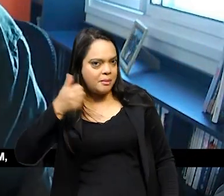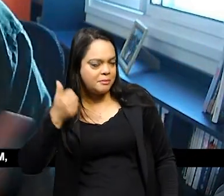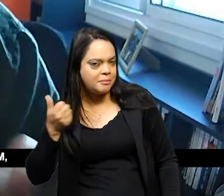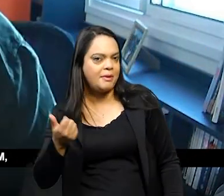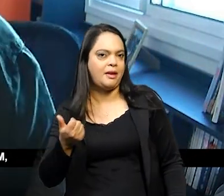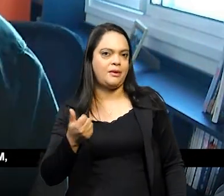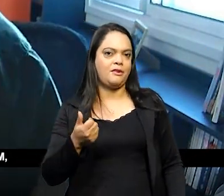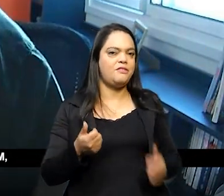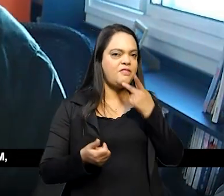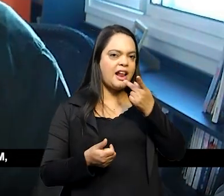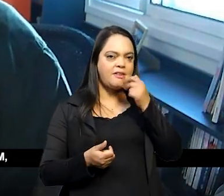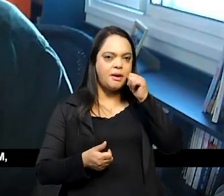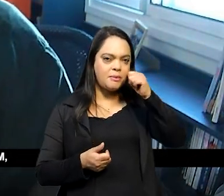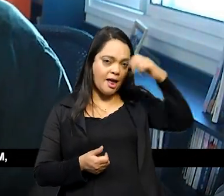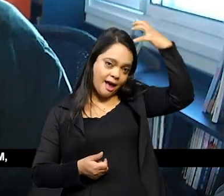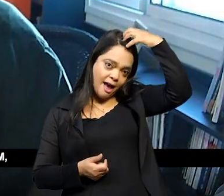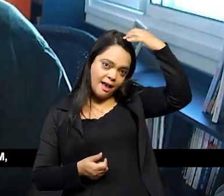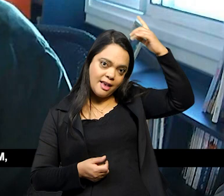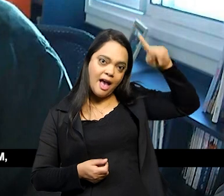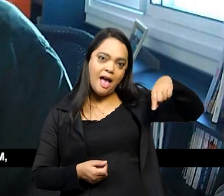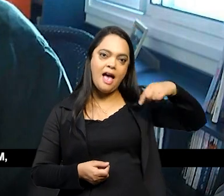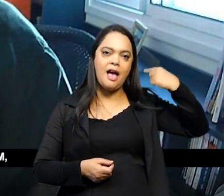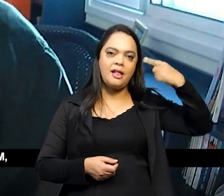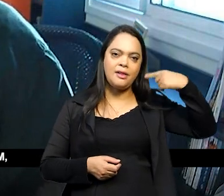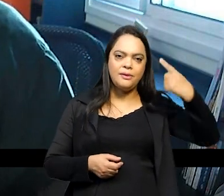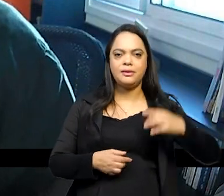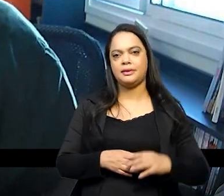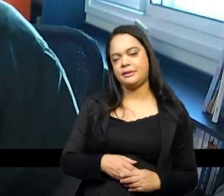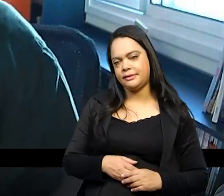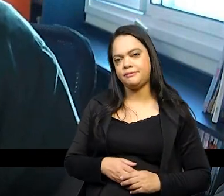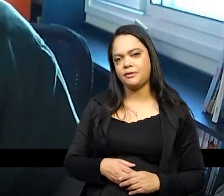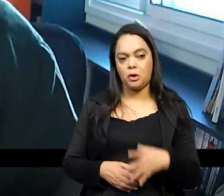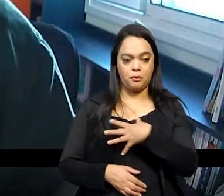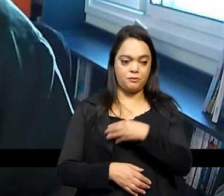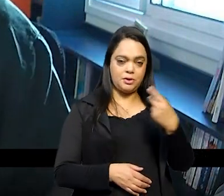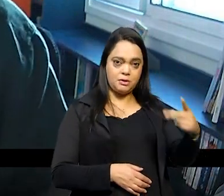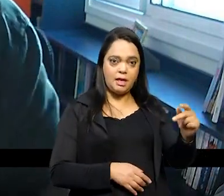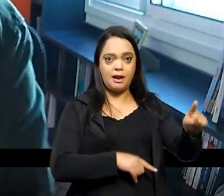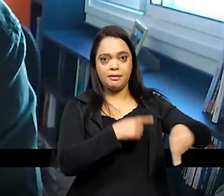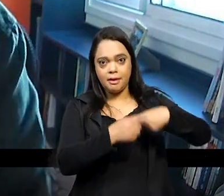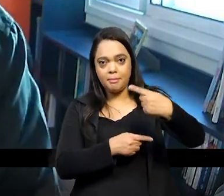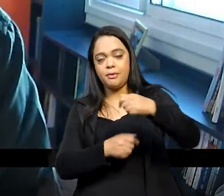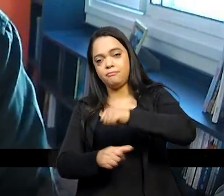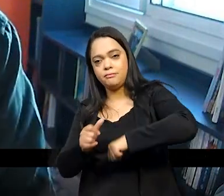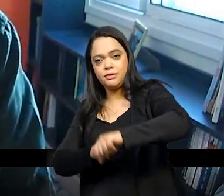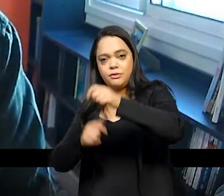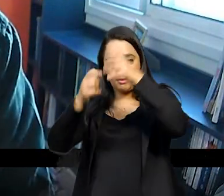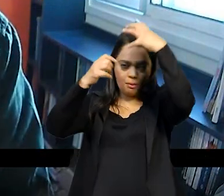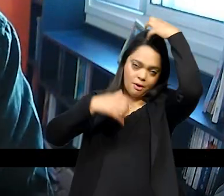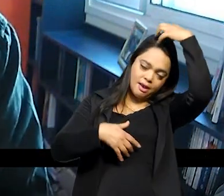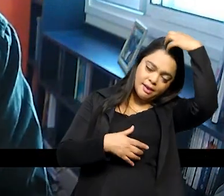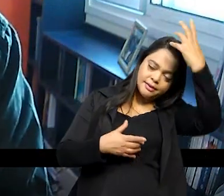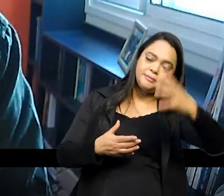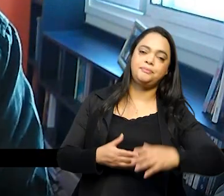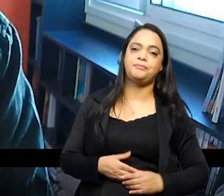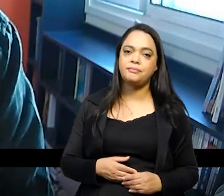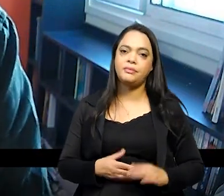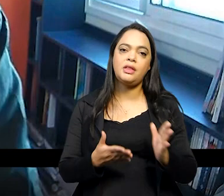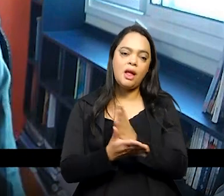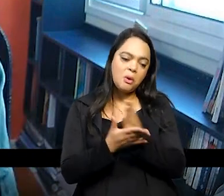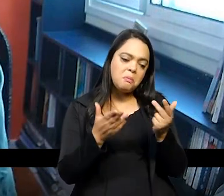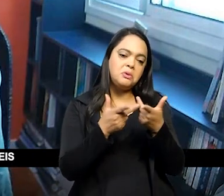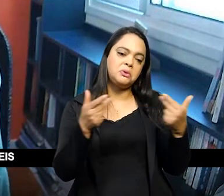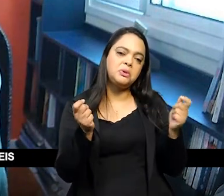Dom João virou Dom João VI depois tudo bem isso era possível? era outras coisas não eram possíveis com as mulheres